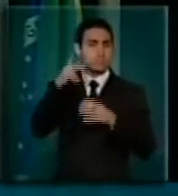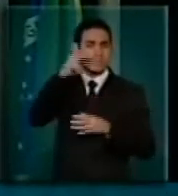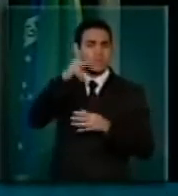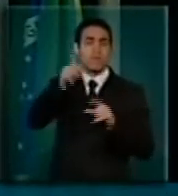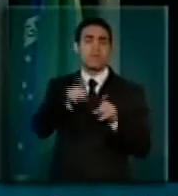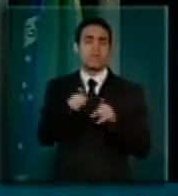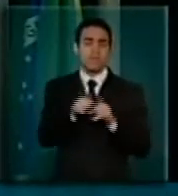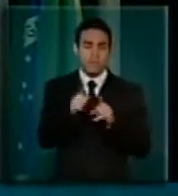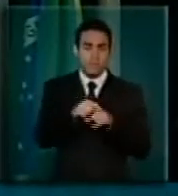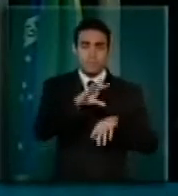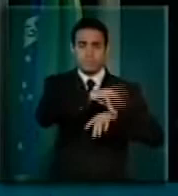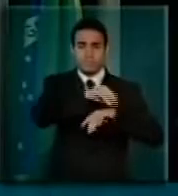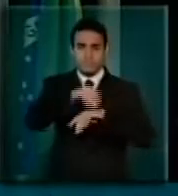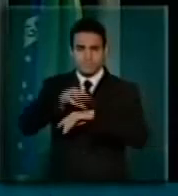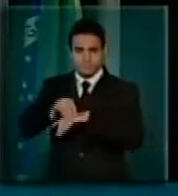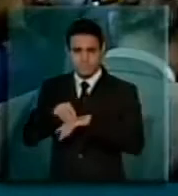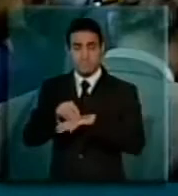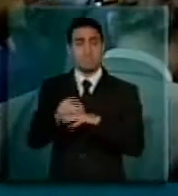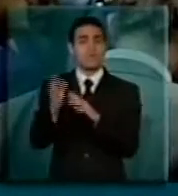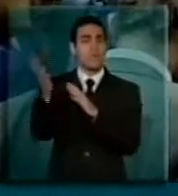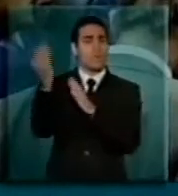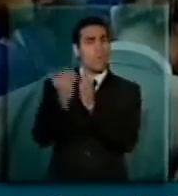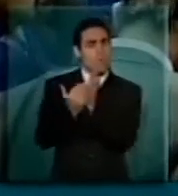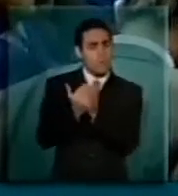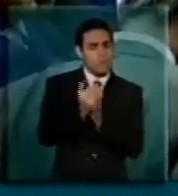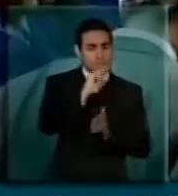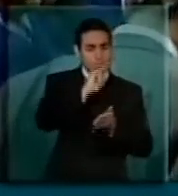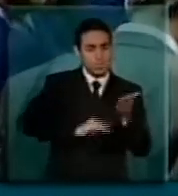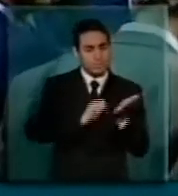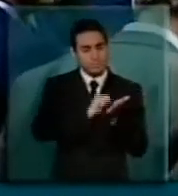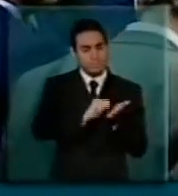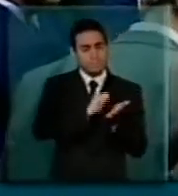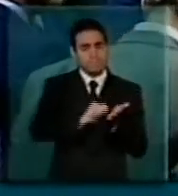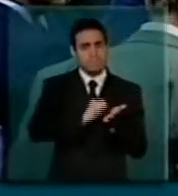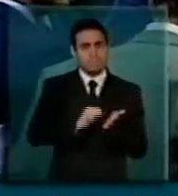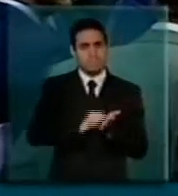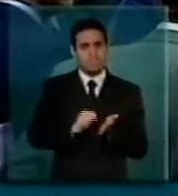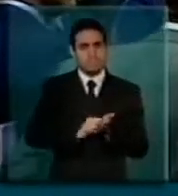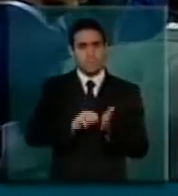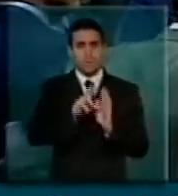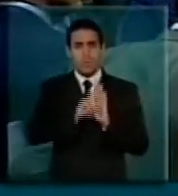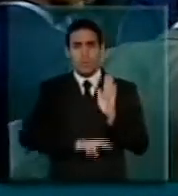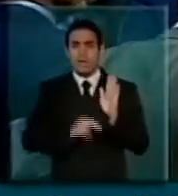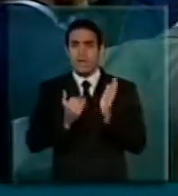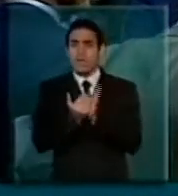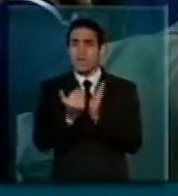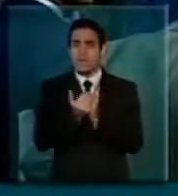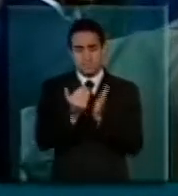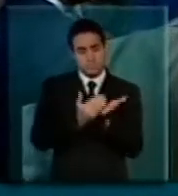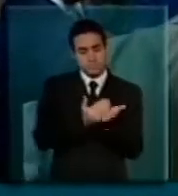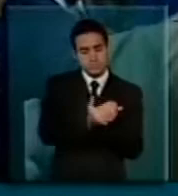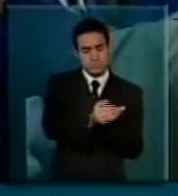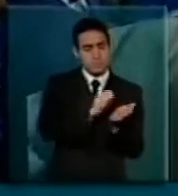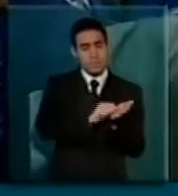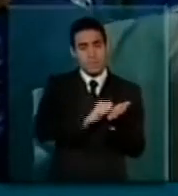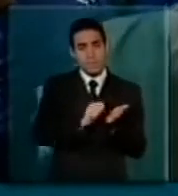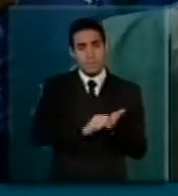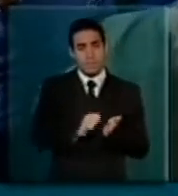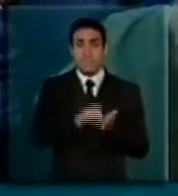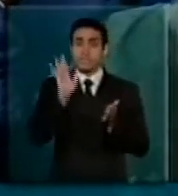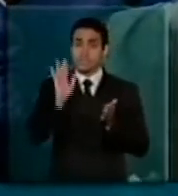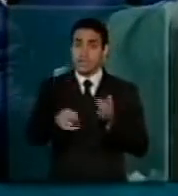da peça inicial, que foi o relatório preliminar, foi